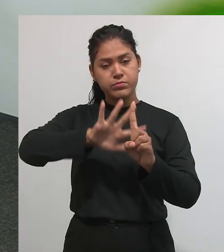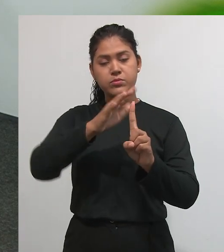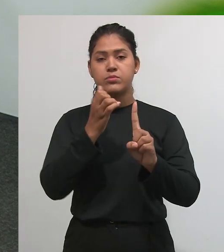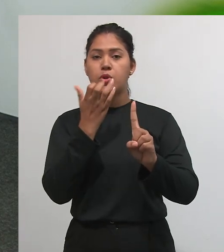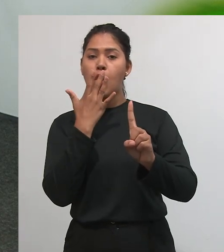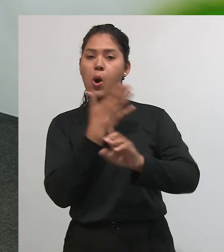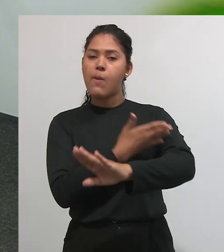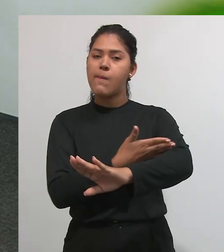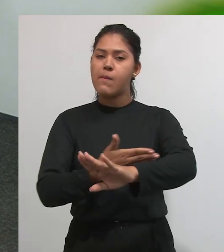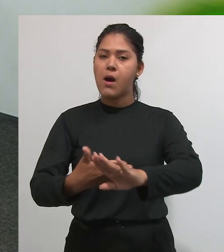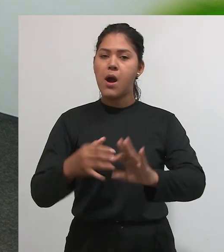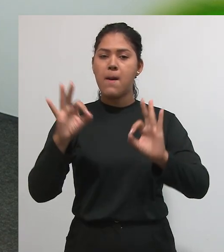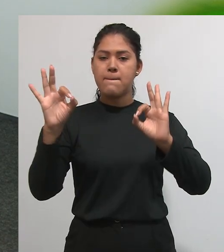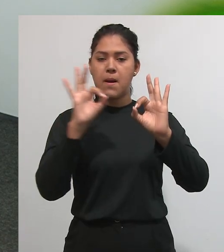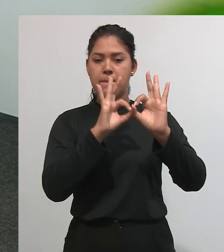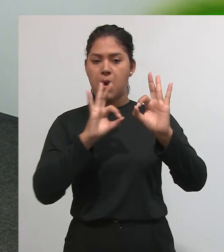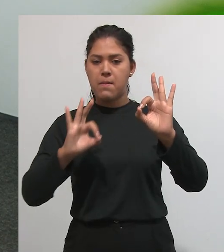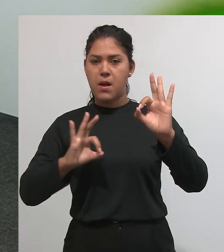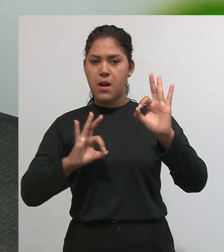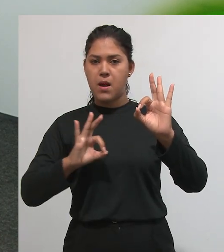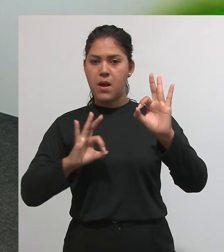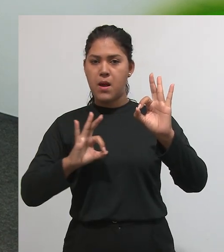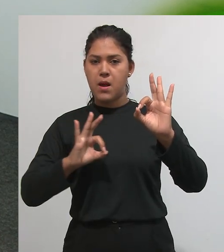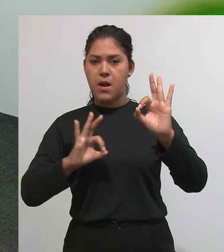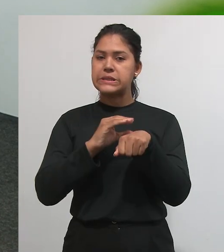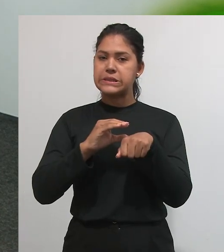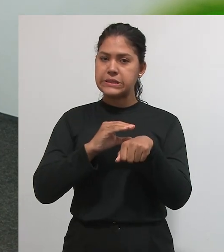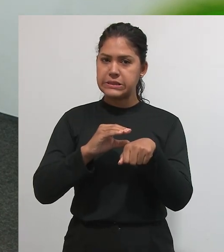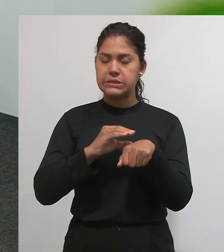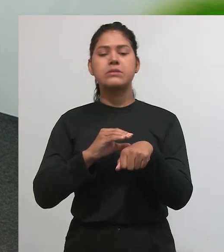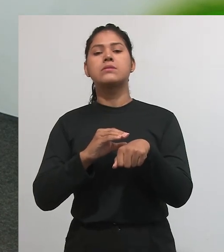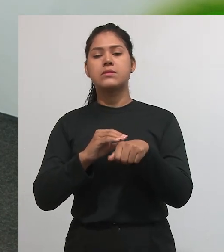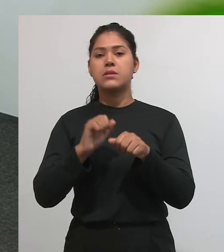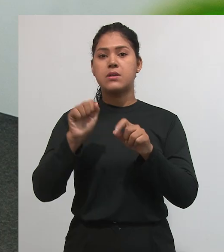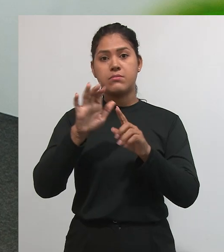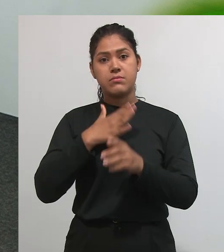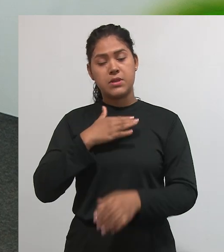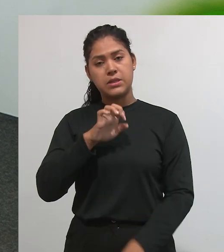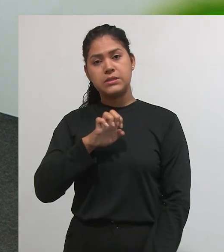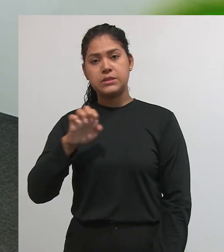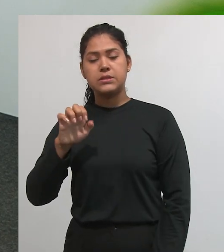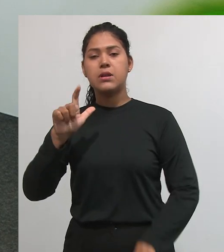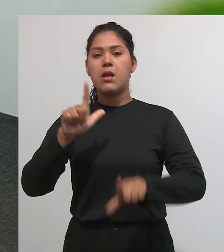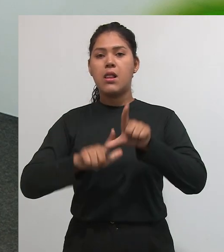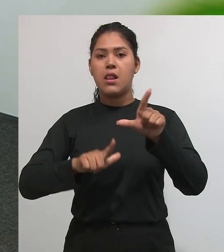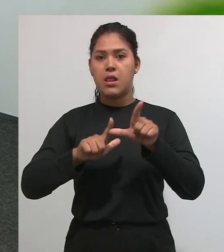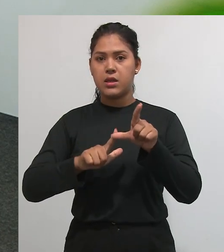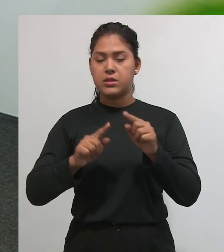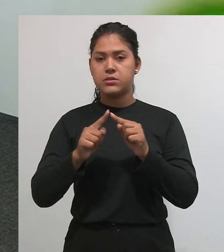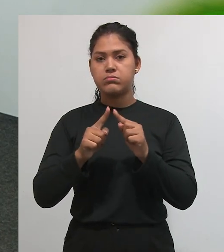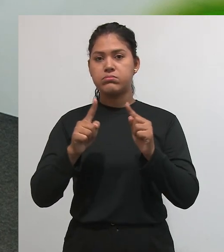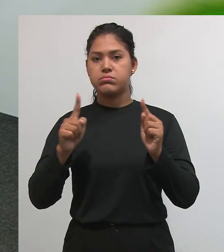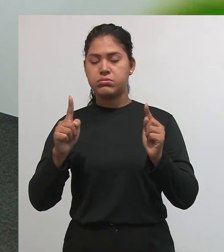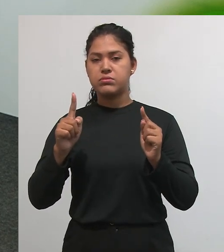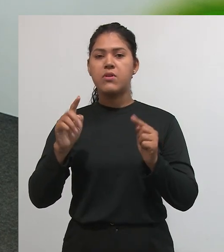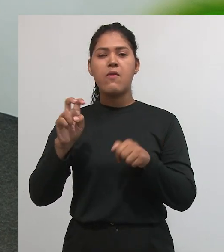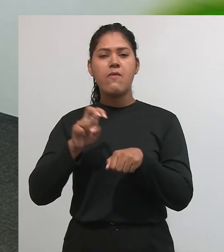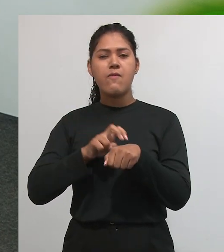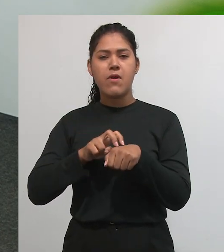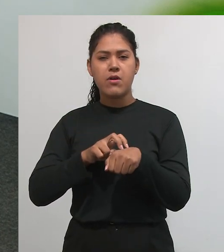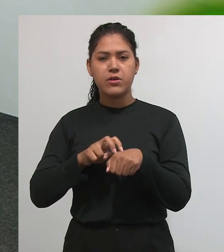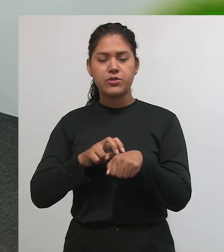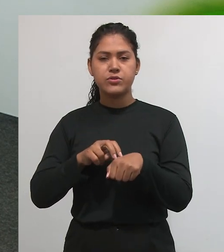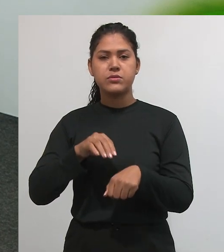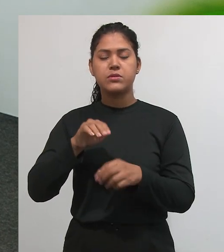branca com pontos interligados por retas e à minha esquerda, escrita em letras verdes, é a D